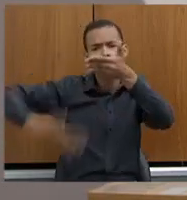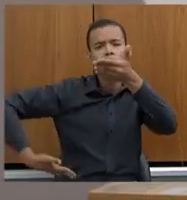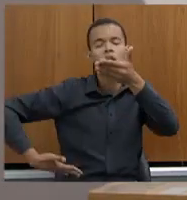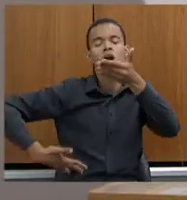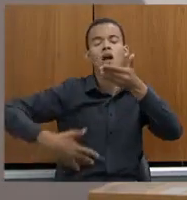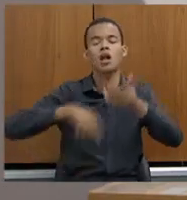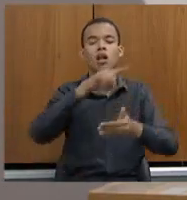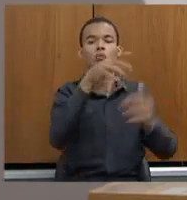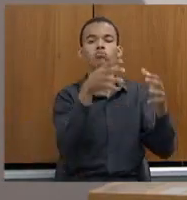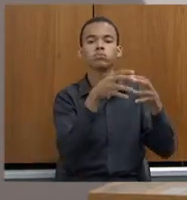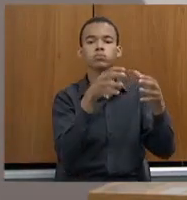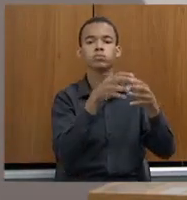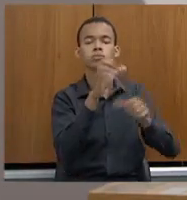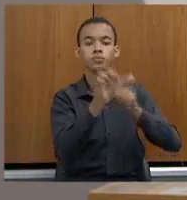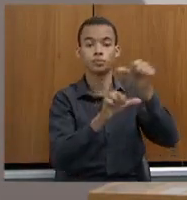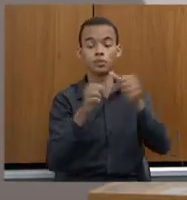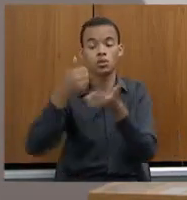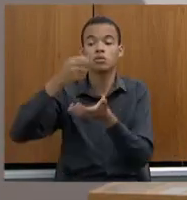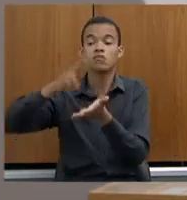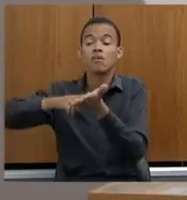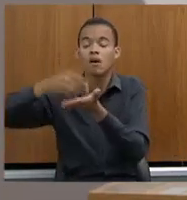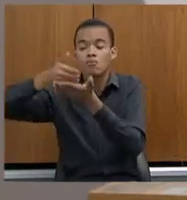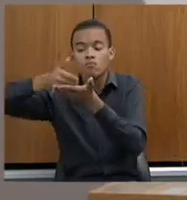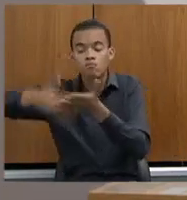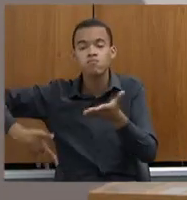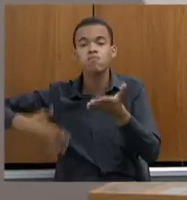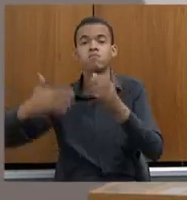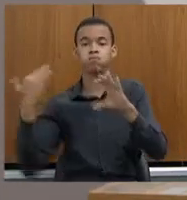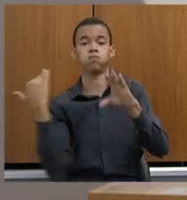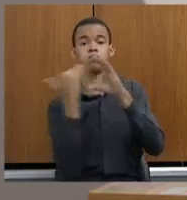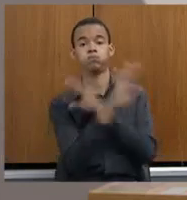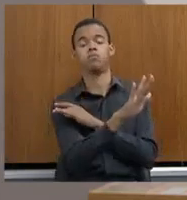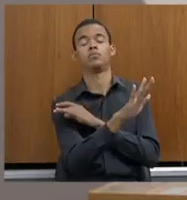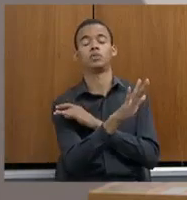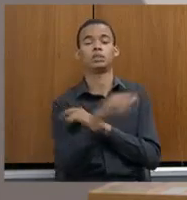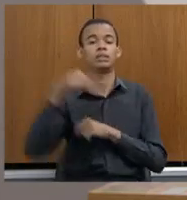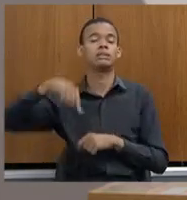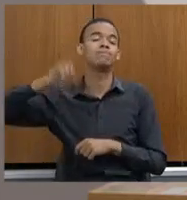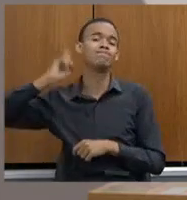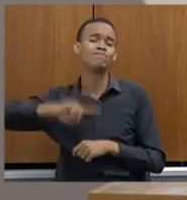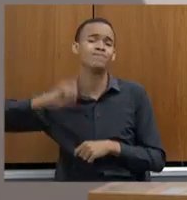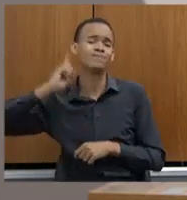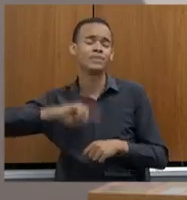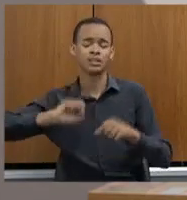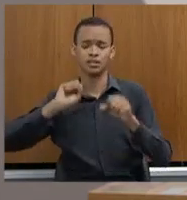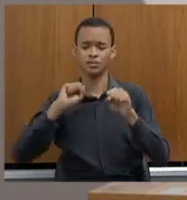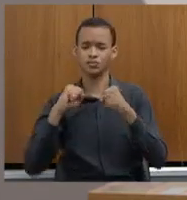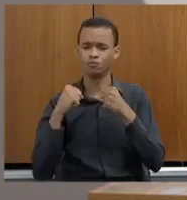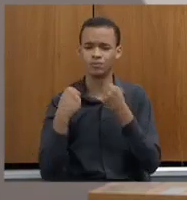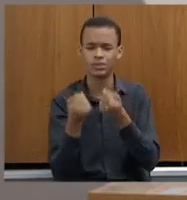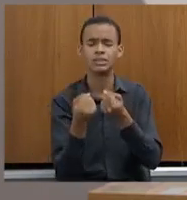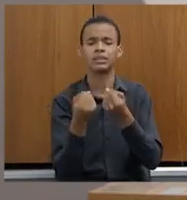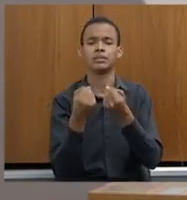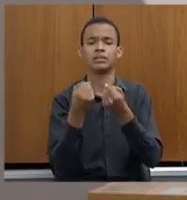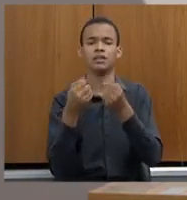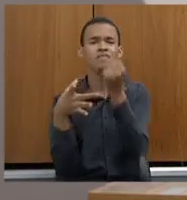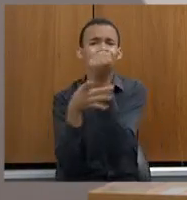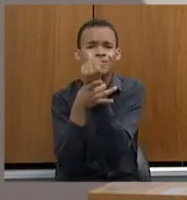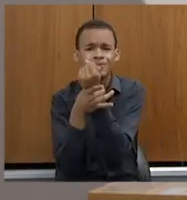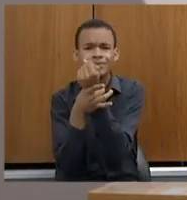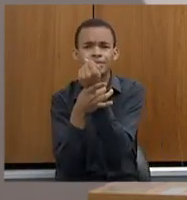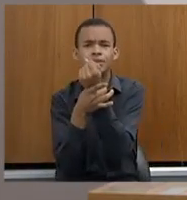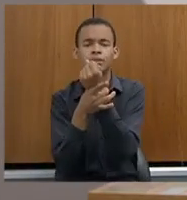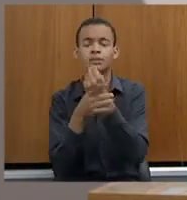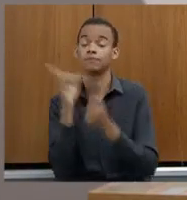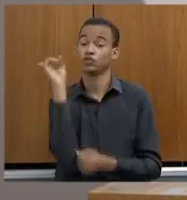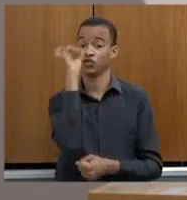transição, falando que Minas Gerais não aguenta mais, que a segurança de Minas Gerais, Minas Gerais cuida, mas não aguenta cuidar da segurança do